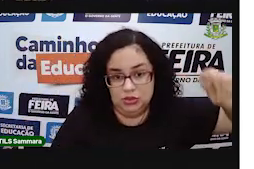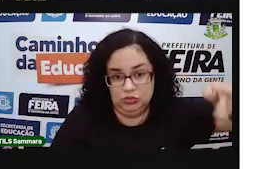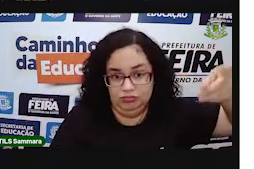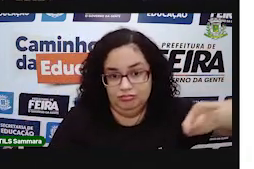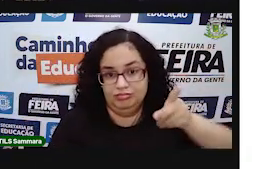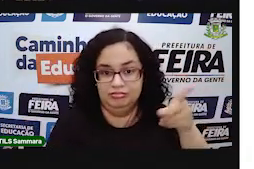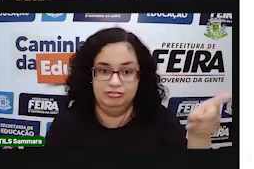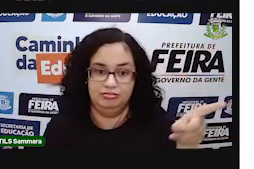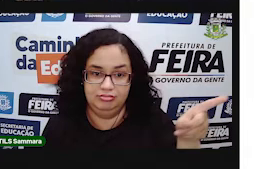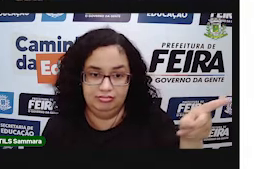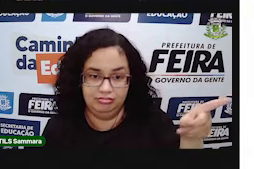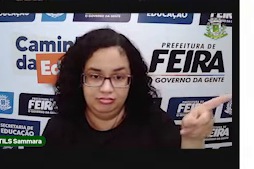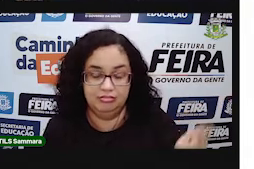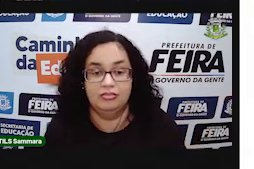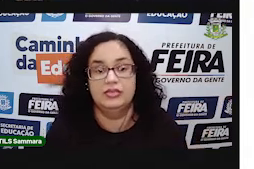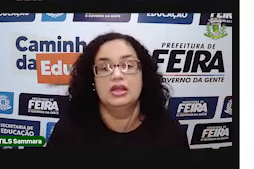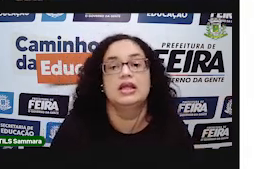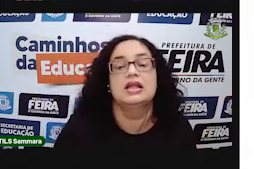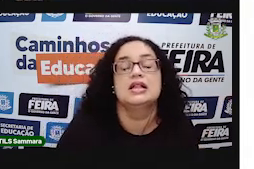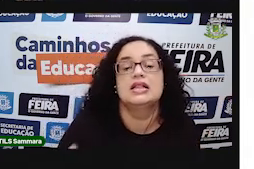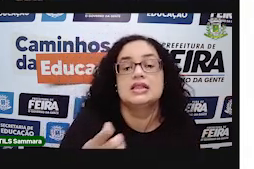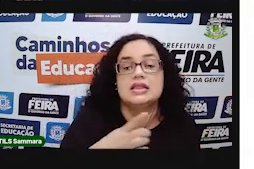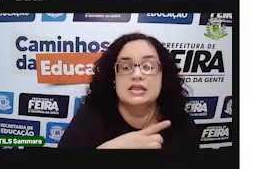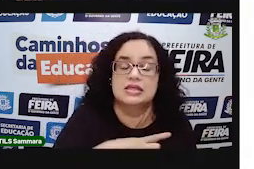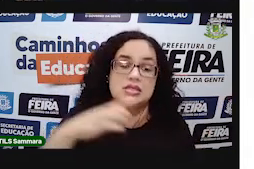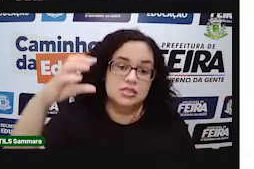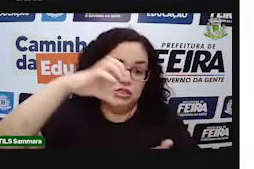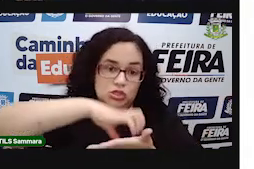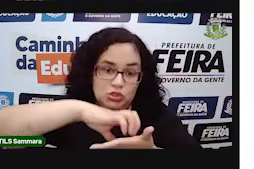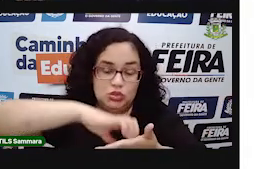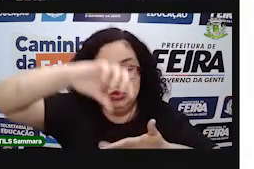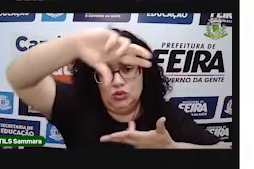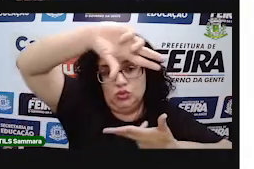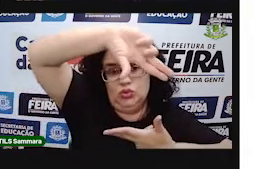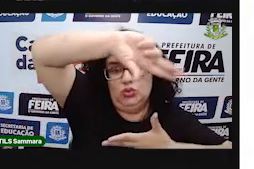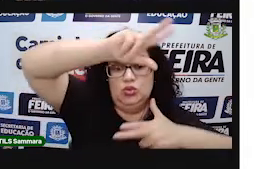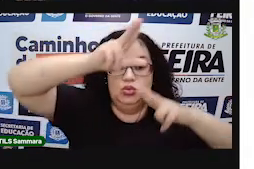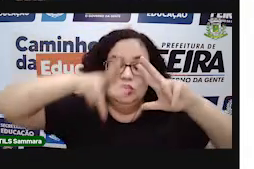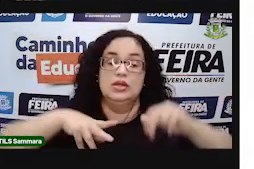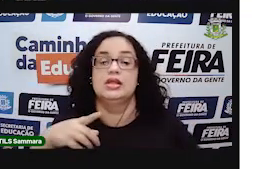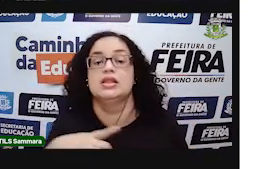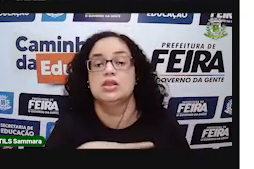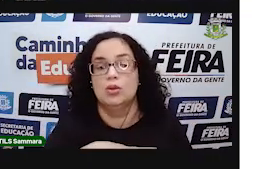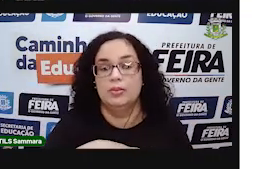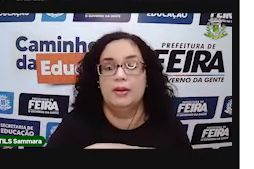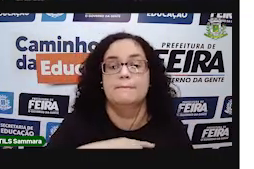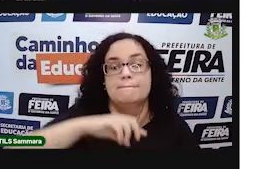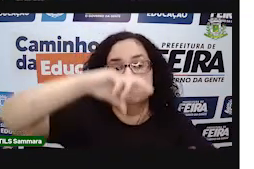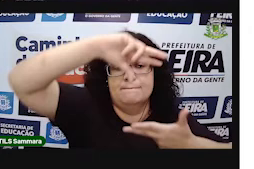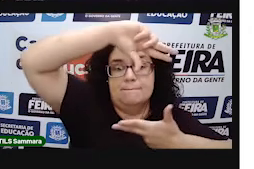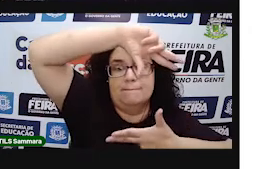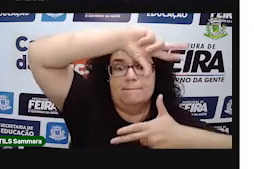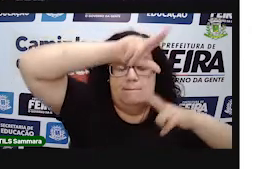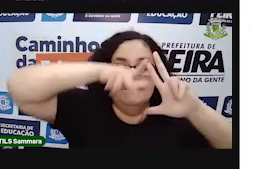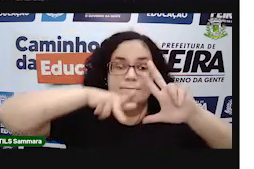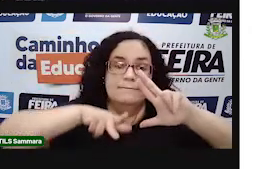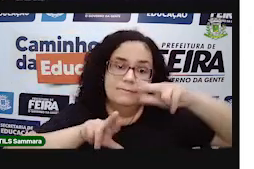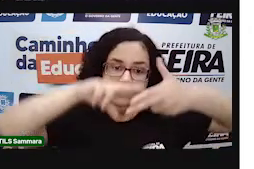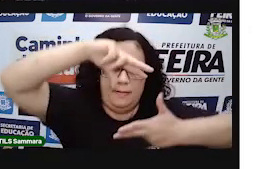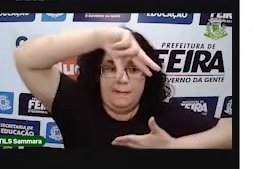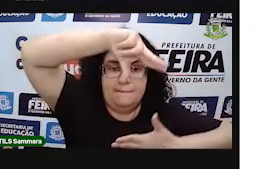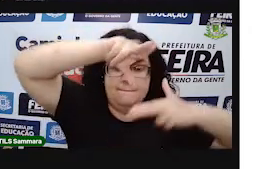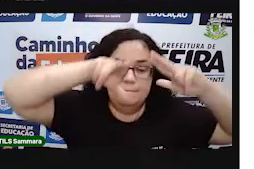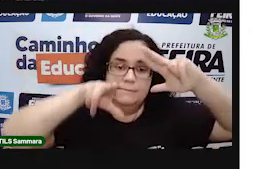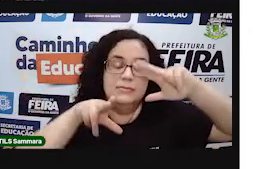sua tela, a gente tem esses sólidos geométricos chamados de poliedros. E a gente já começa a